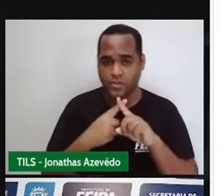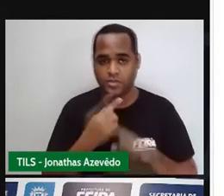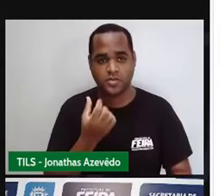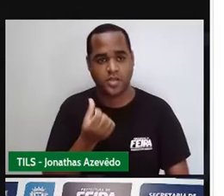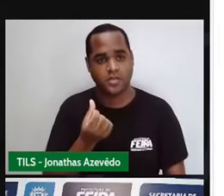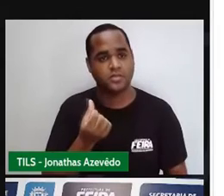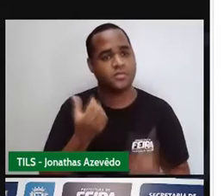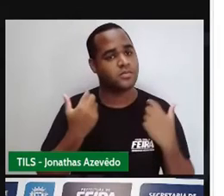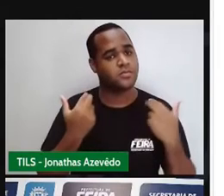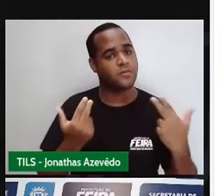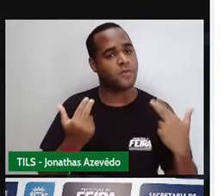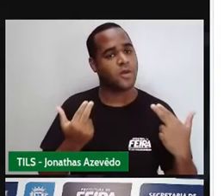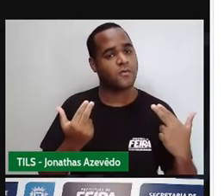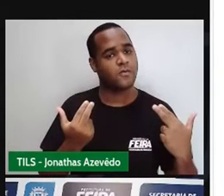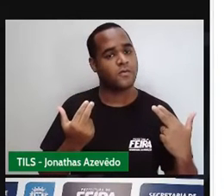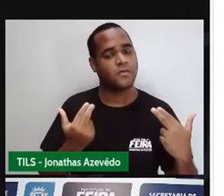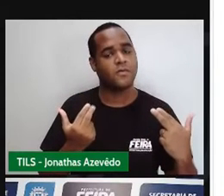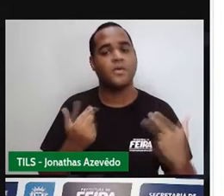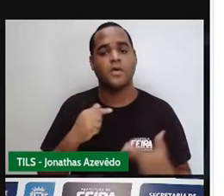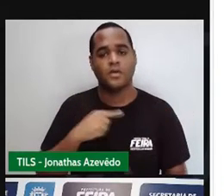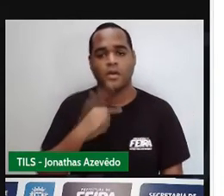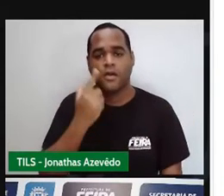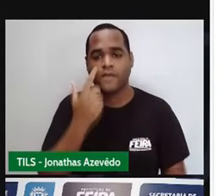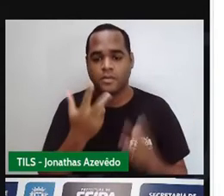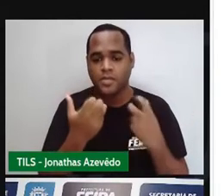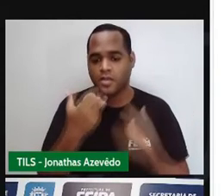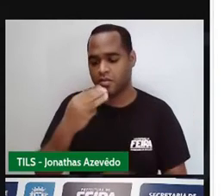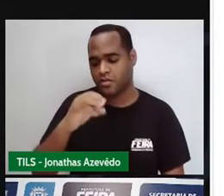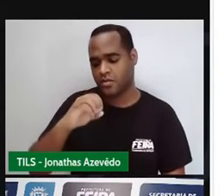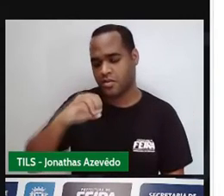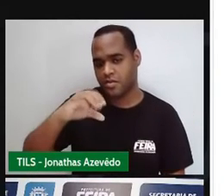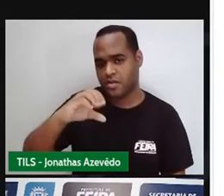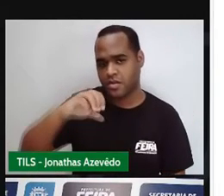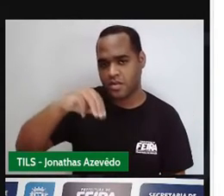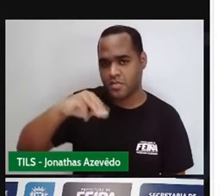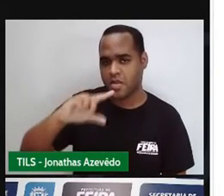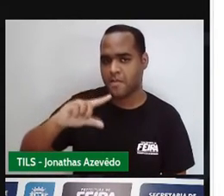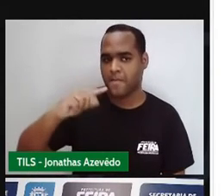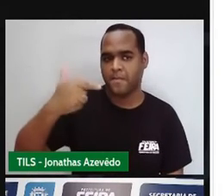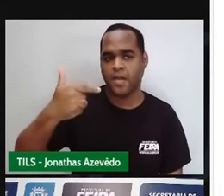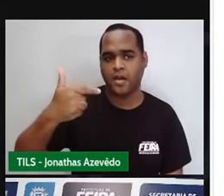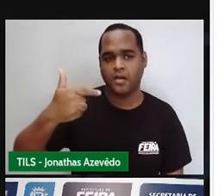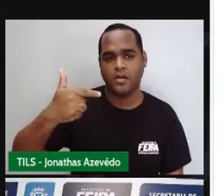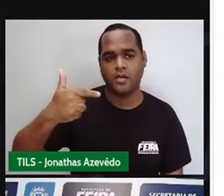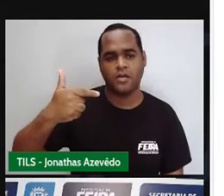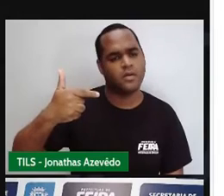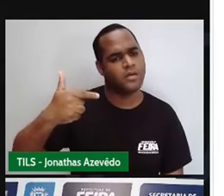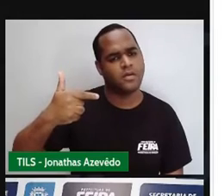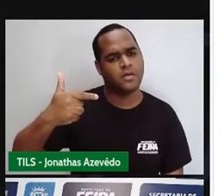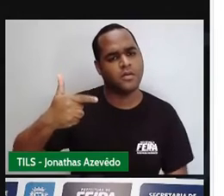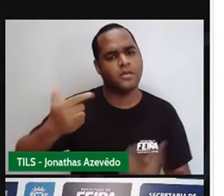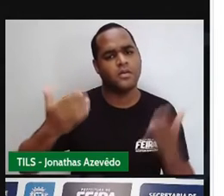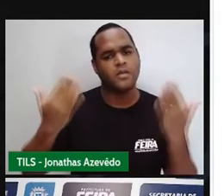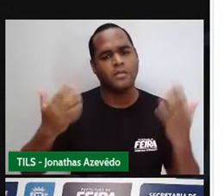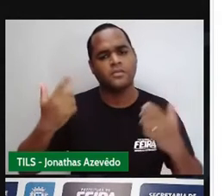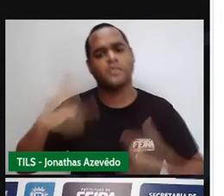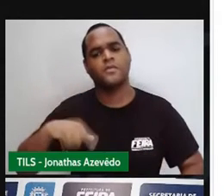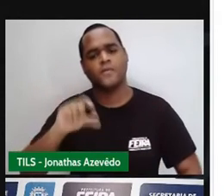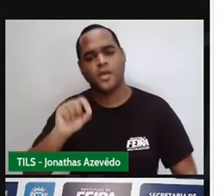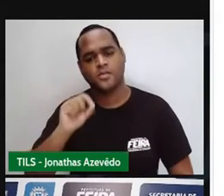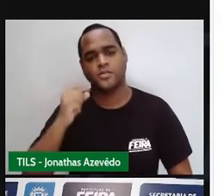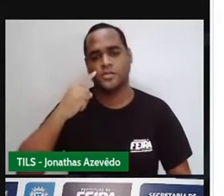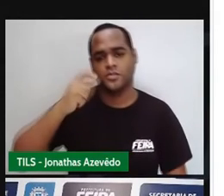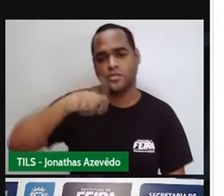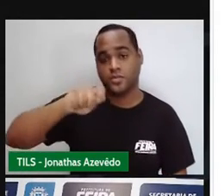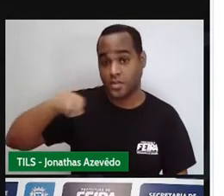E quando a gente fez isso, a gente viu que deu trinta centímetros quadrados. Então, vamos escrever isso aqui na